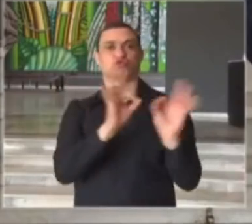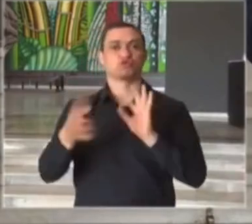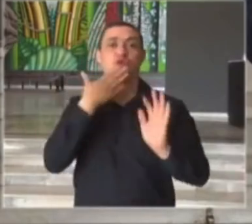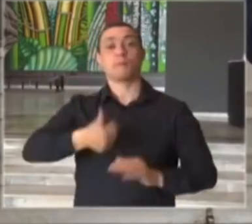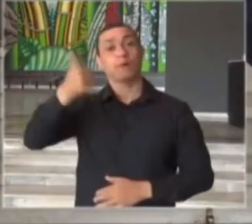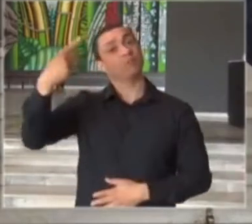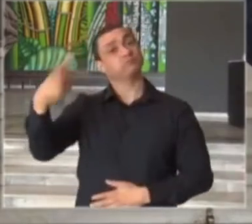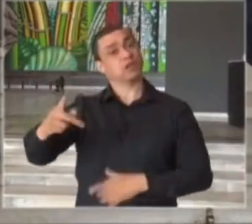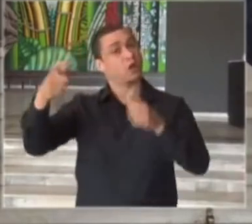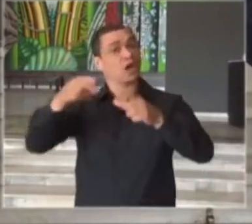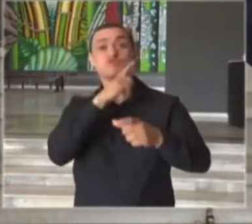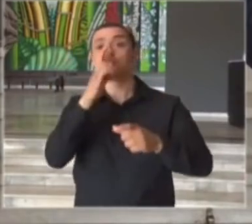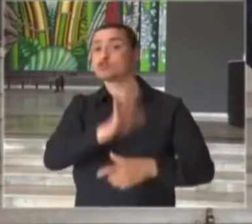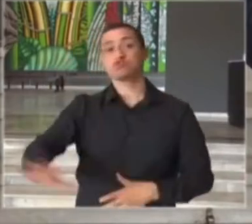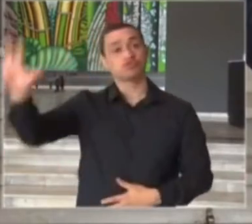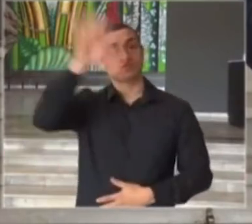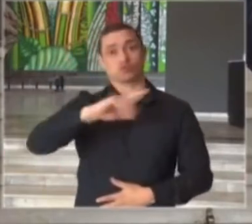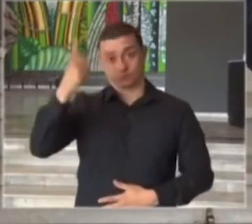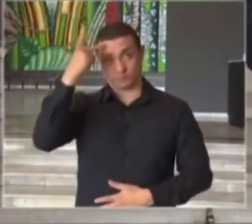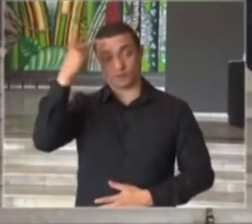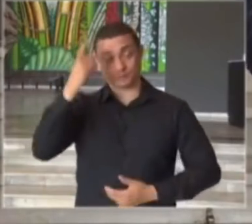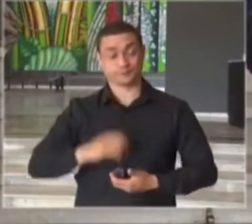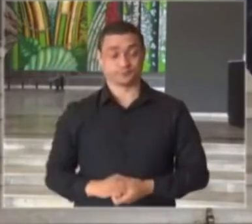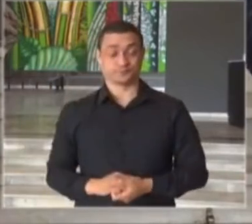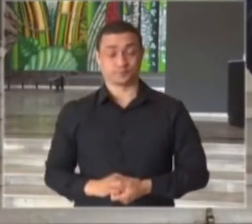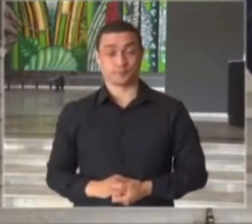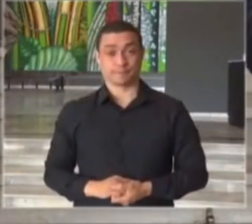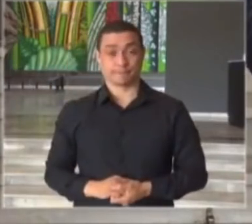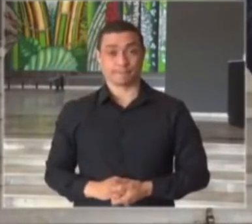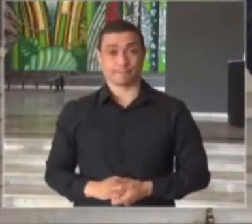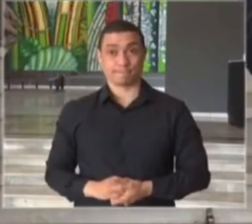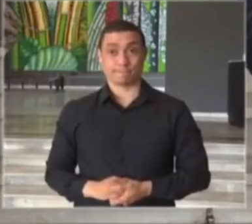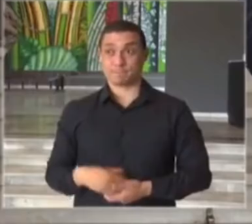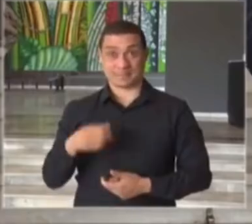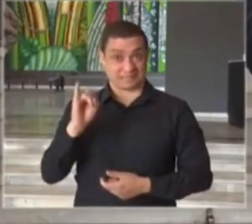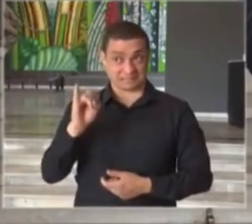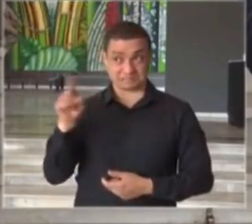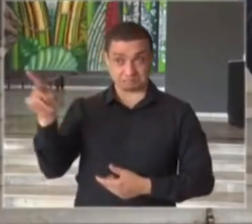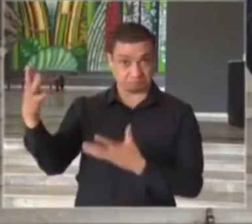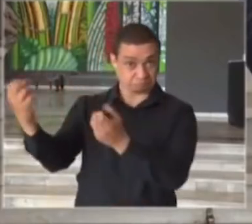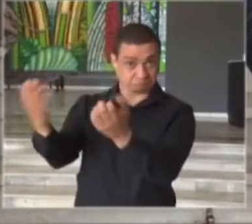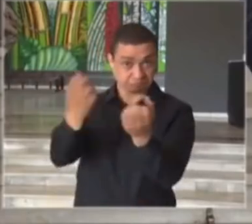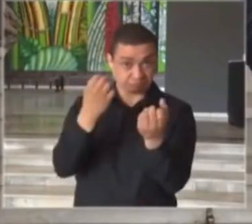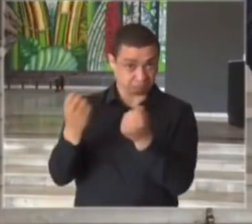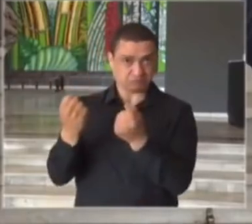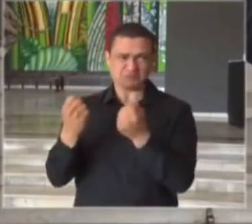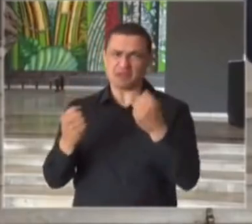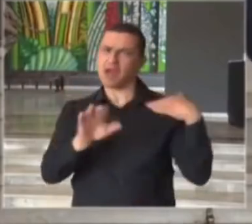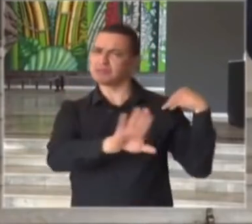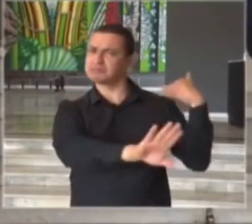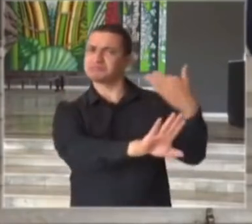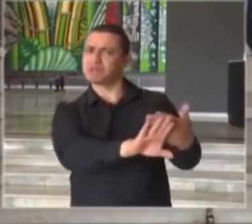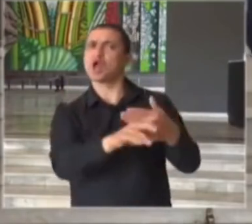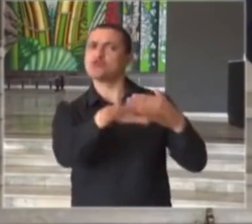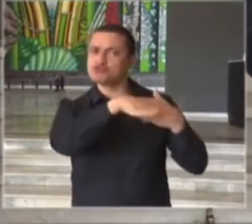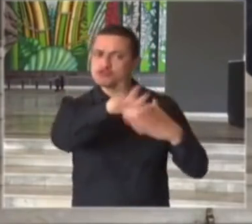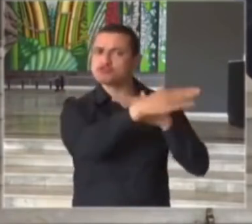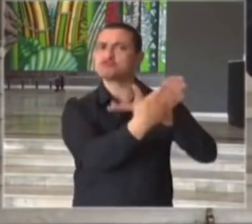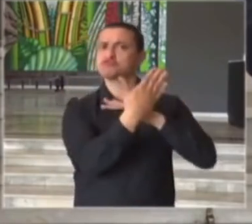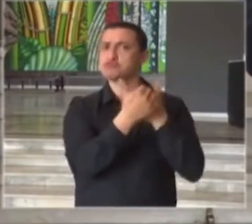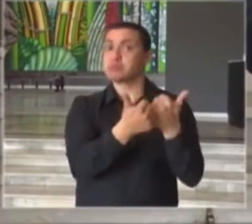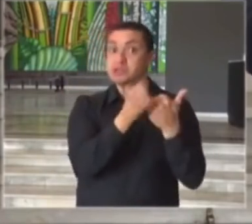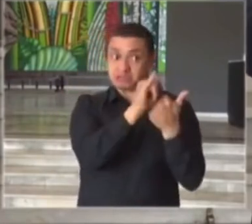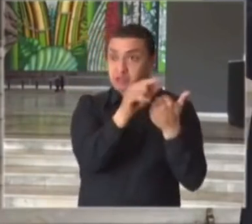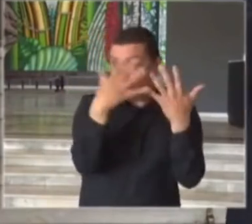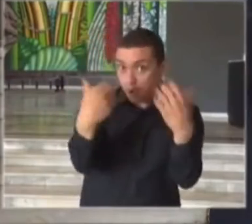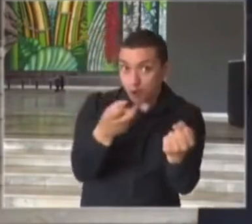alimentação em todo o Estado de São Paulo. Havendo a colaboração do setor, como tem havido até agora, tudo correrá